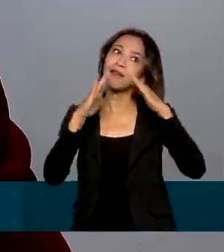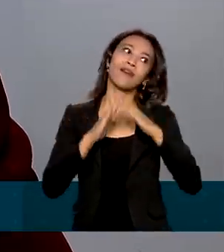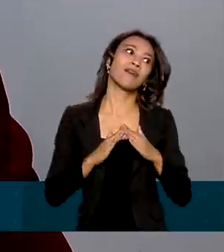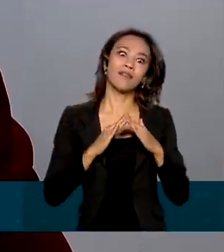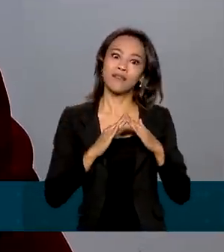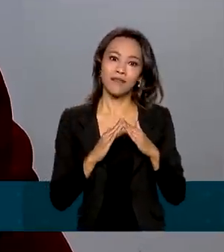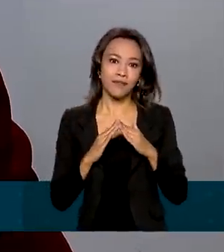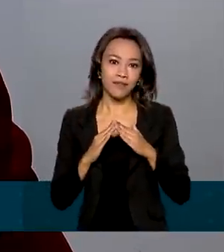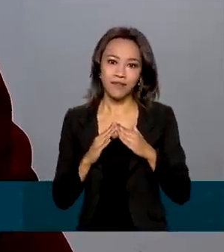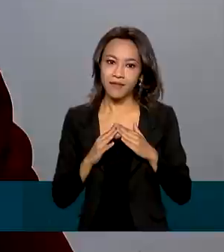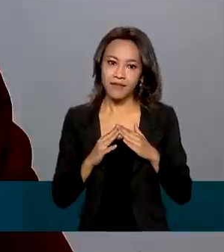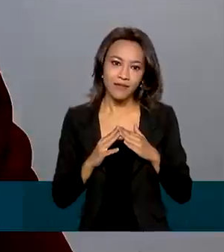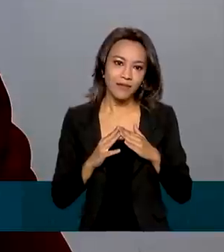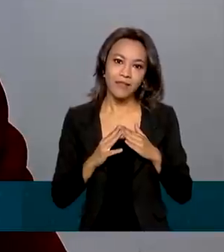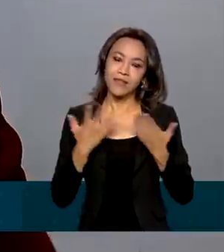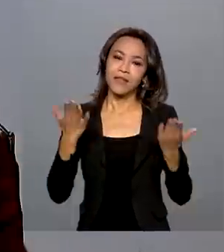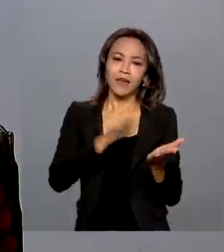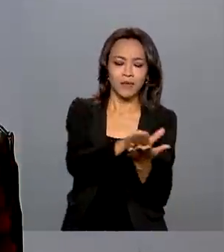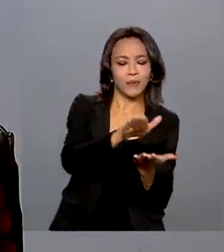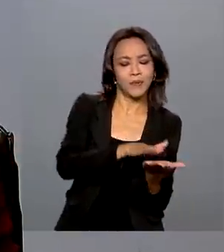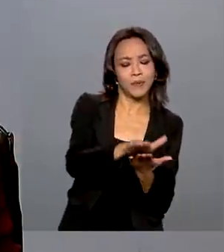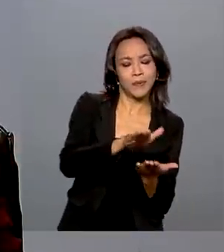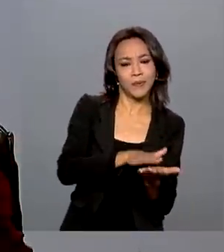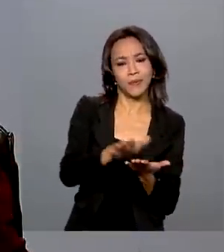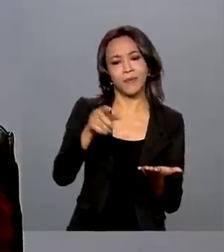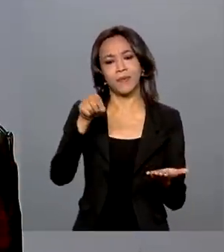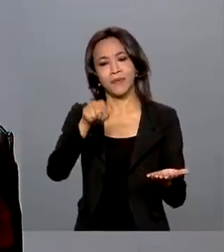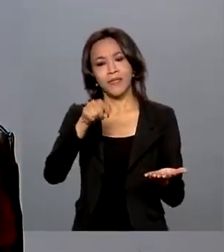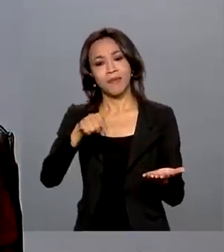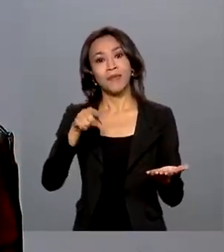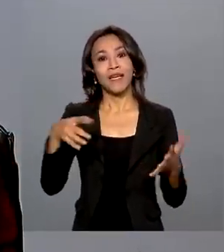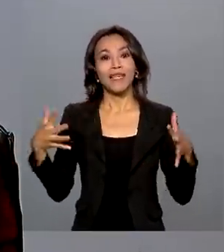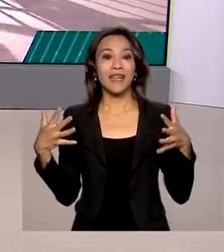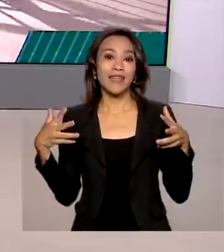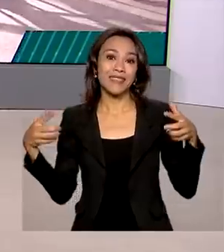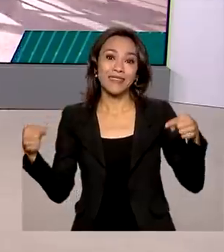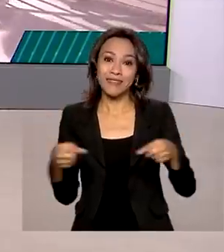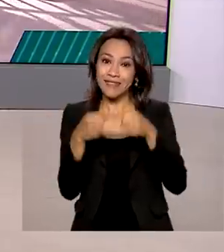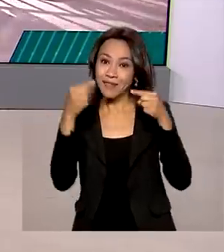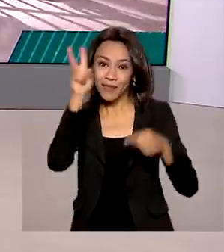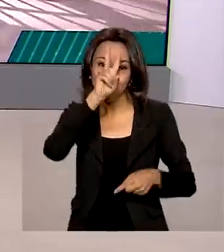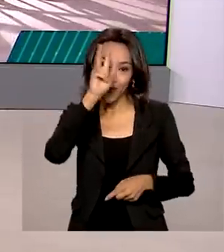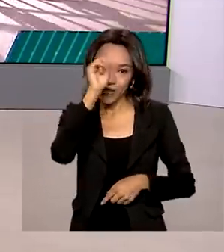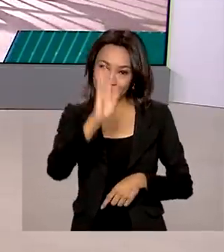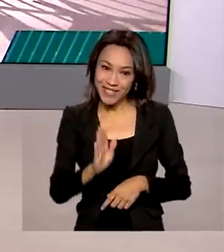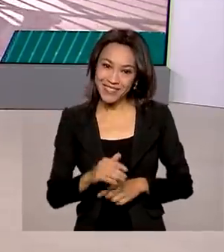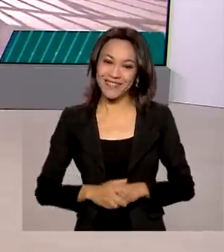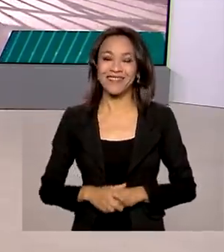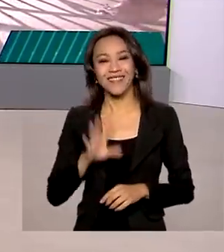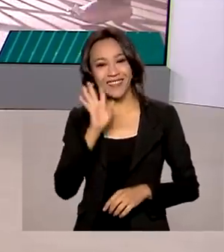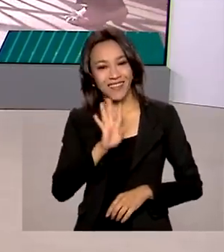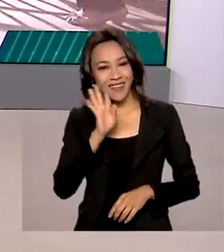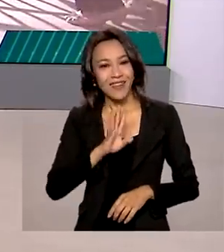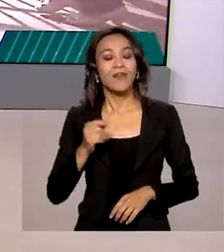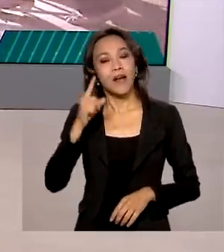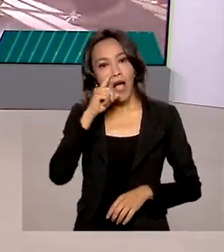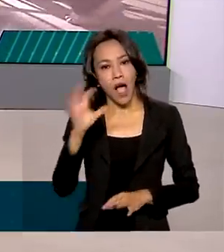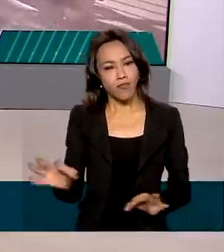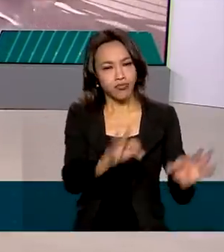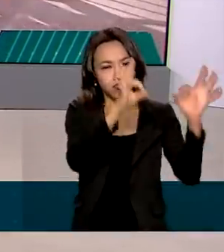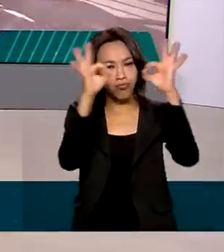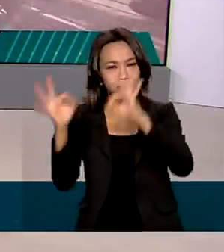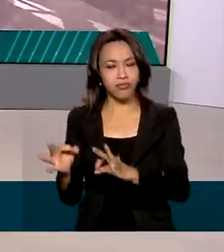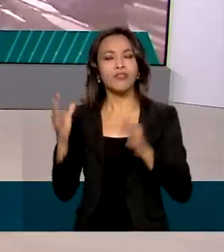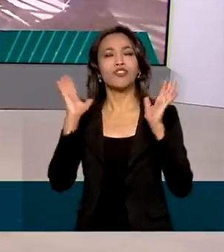sabe? A imprensa nacional, ela se confunde com a história do Brasil. Bacana, né? Olha, as reportagens de hoje